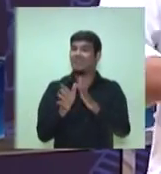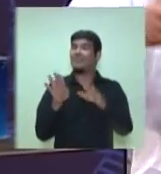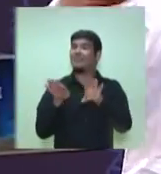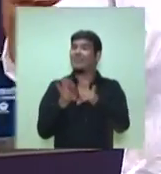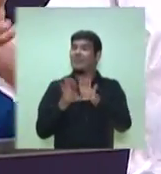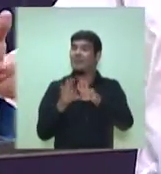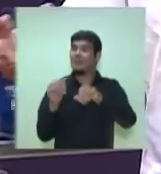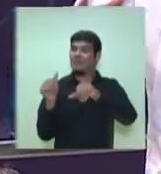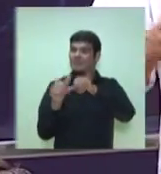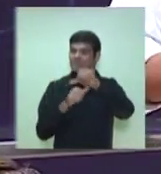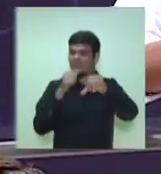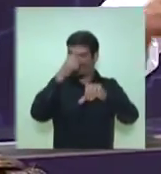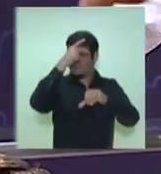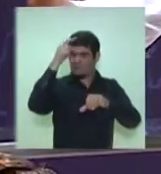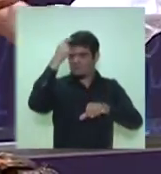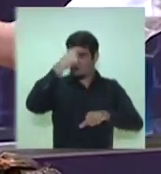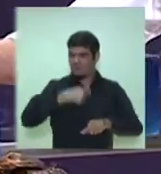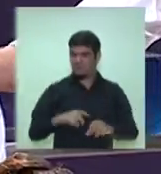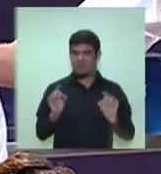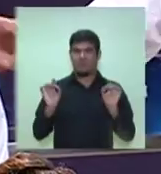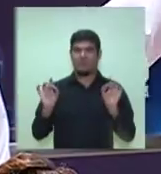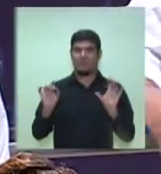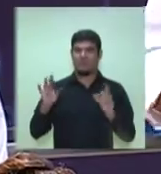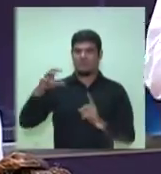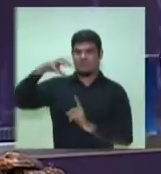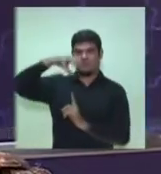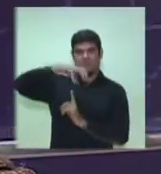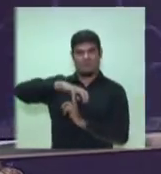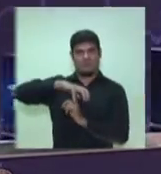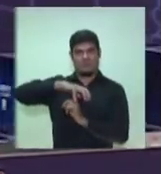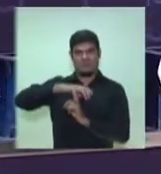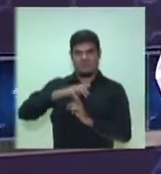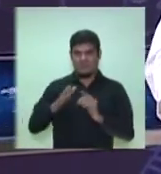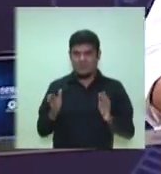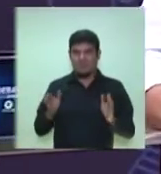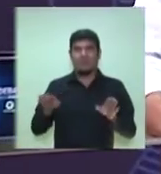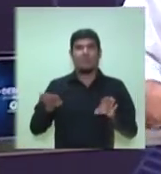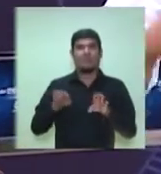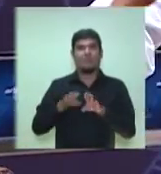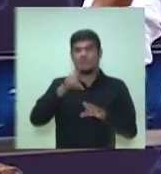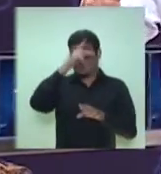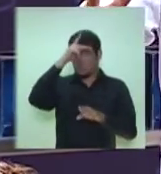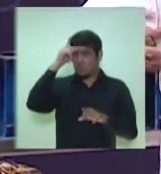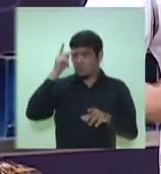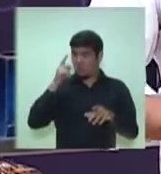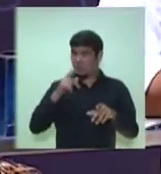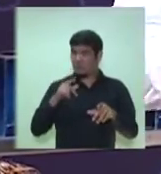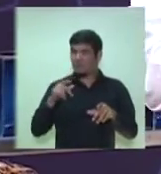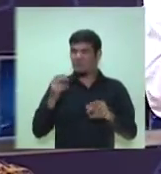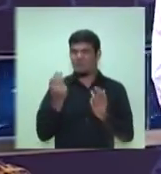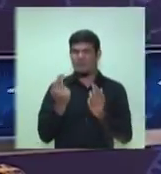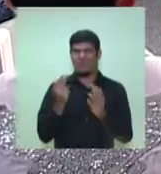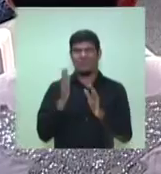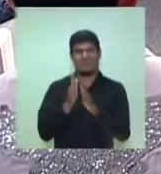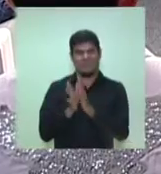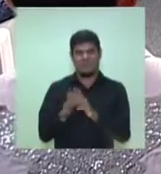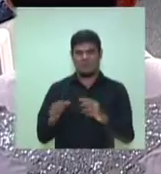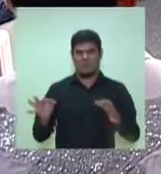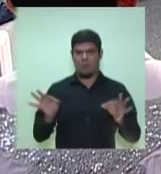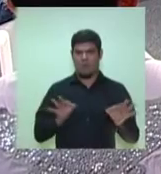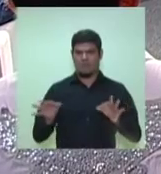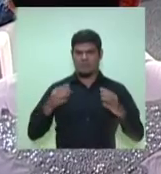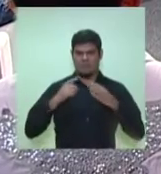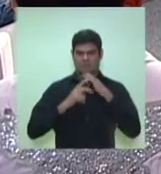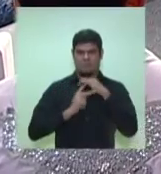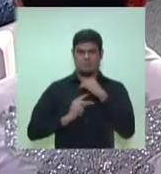em vendedores nos quiosques, em microempresários nos quiosques. Como nos centros, organizado, fardado,